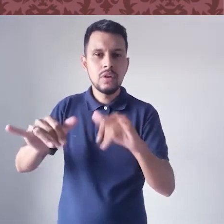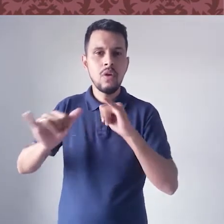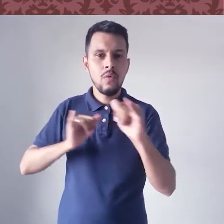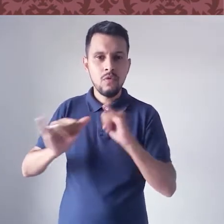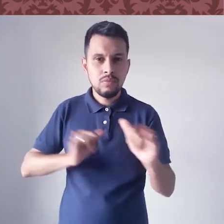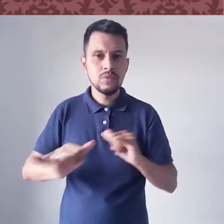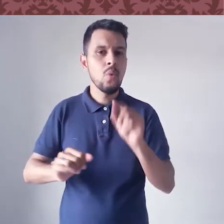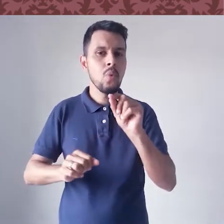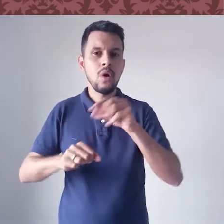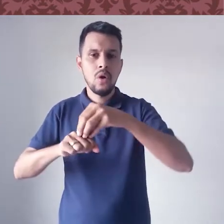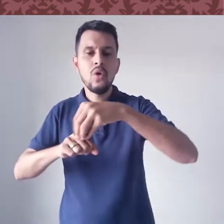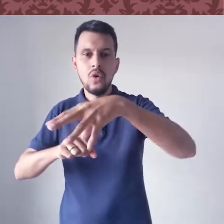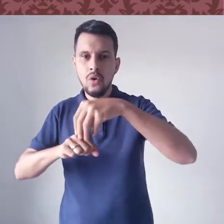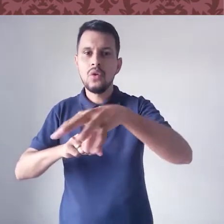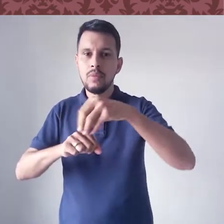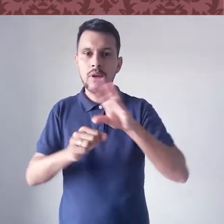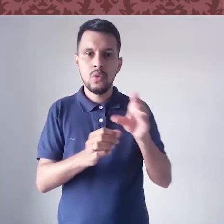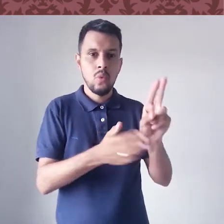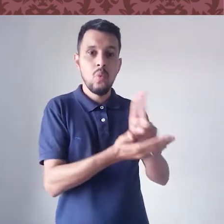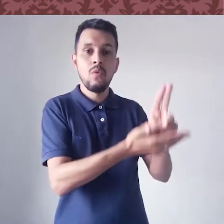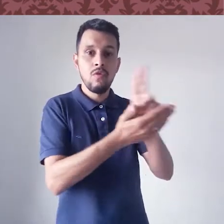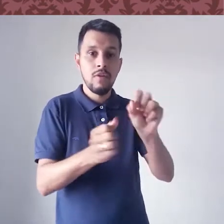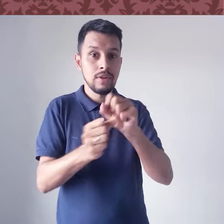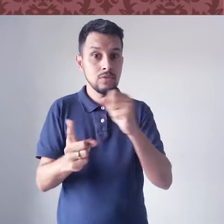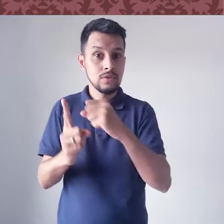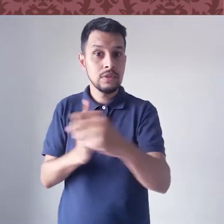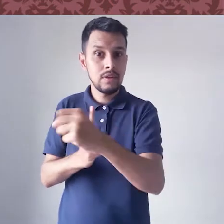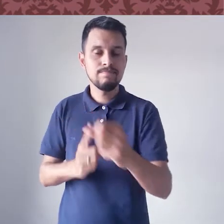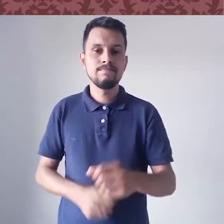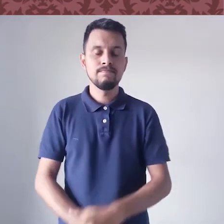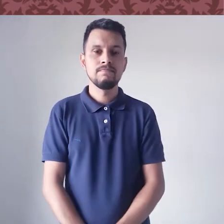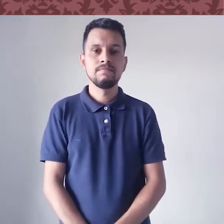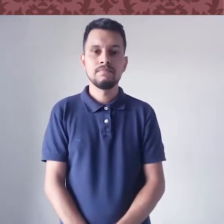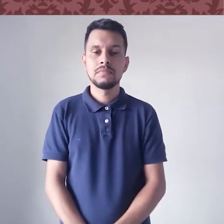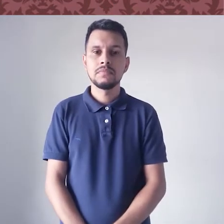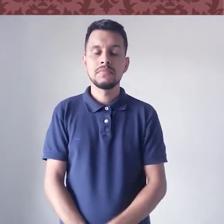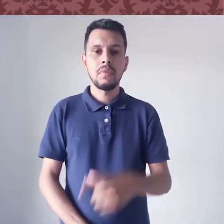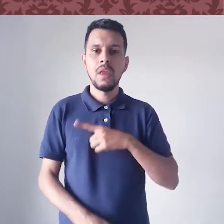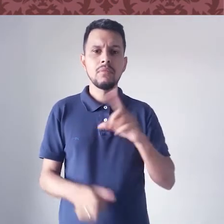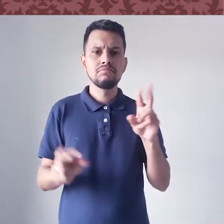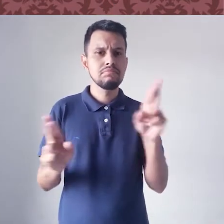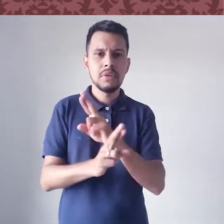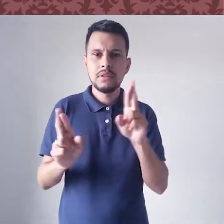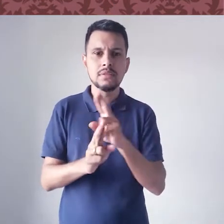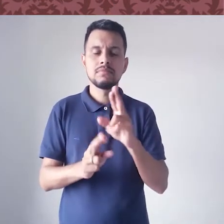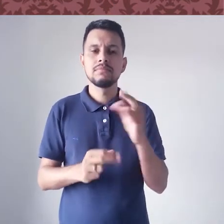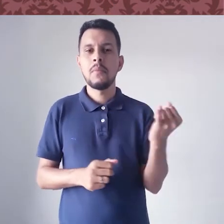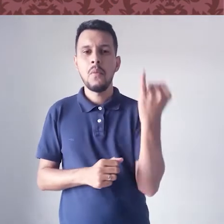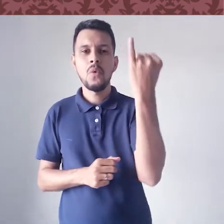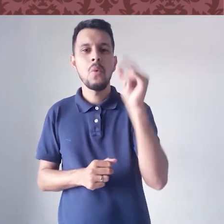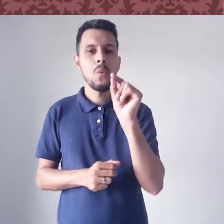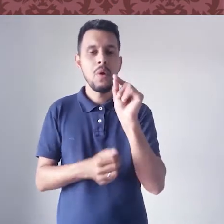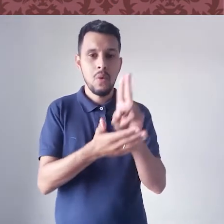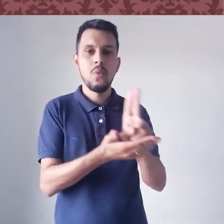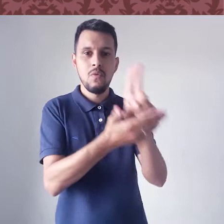próprios conhecimentos que essas instituições de ensino superior levam para a sociedade. Eles são uma interface fundamental entre a